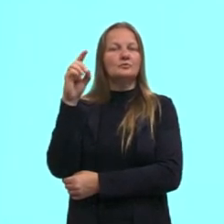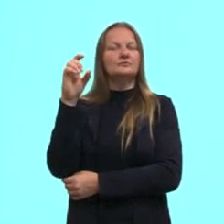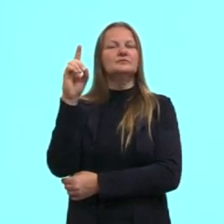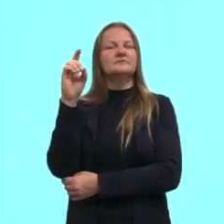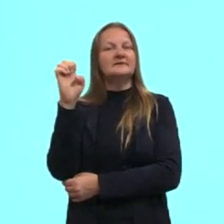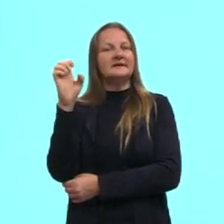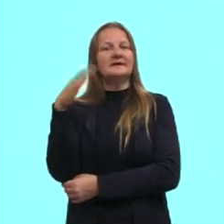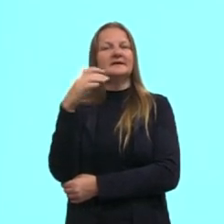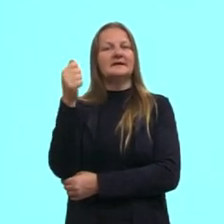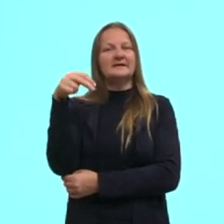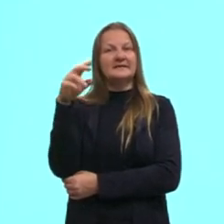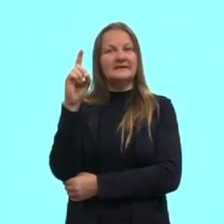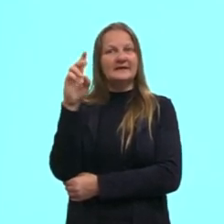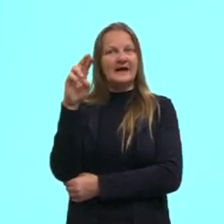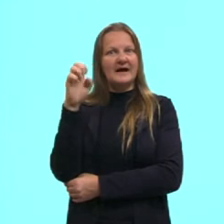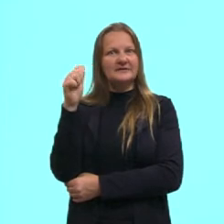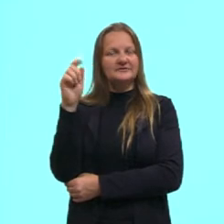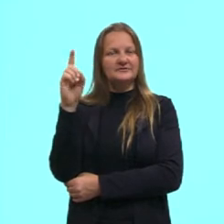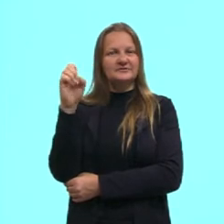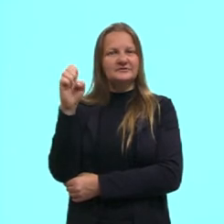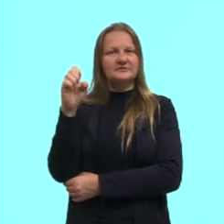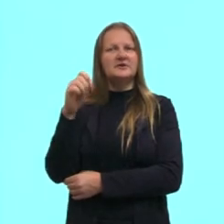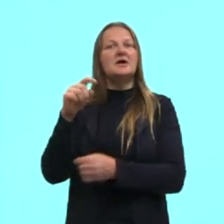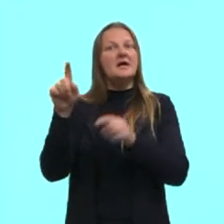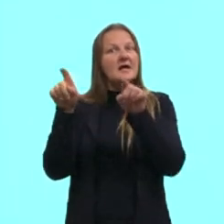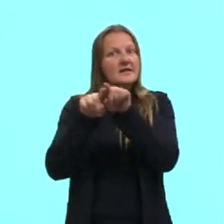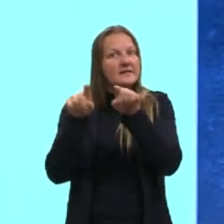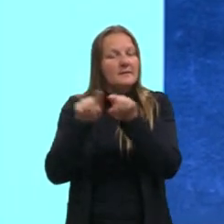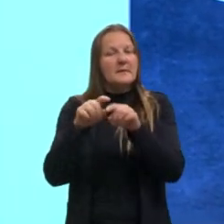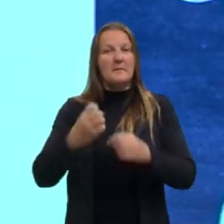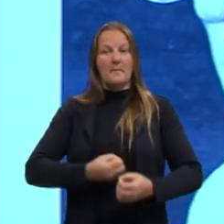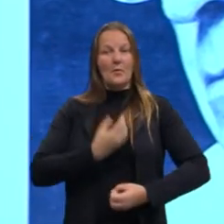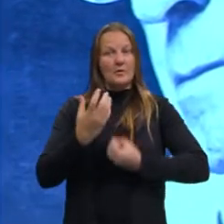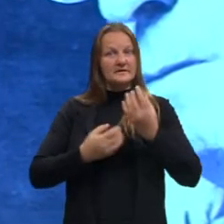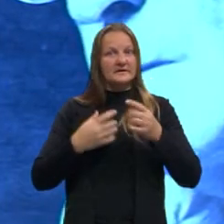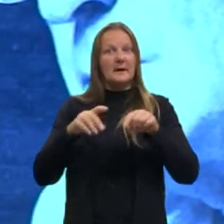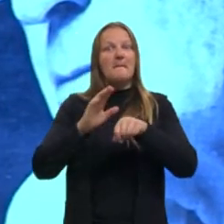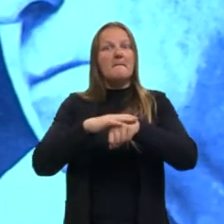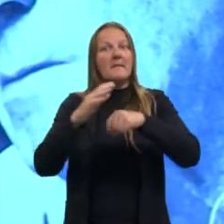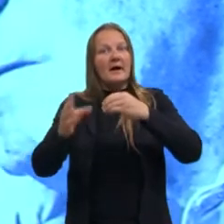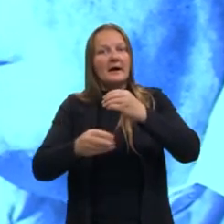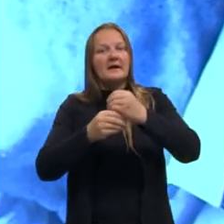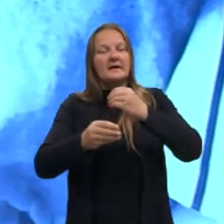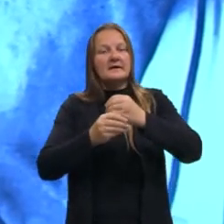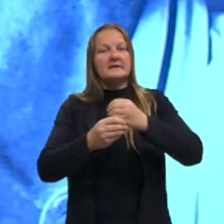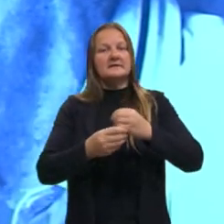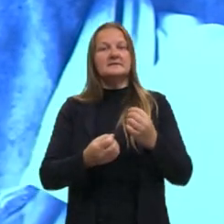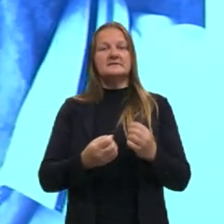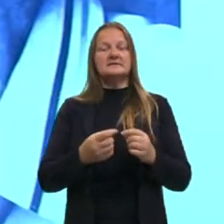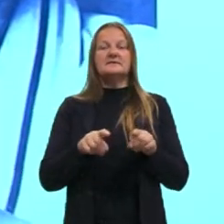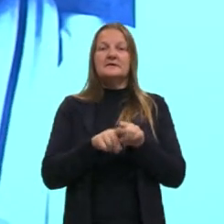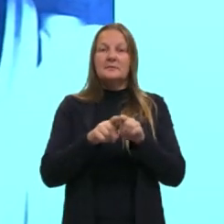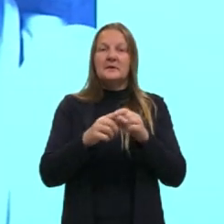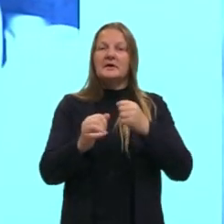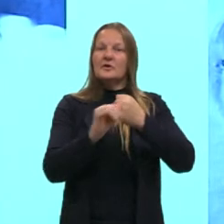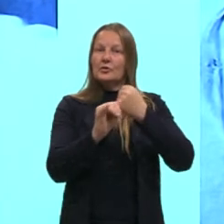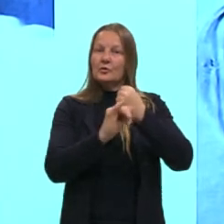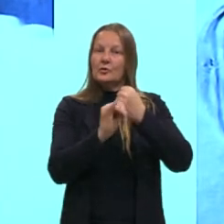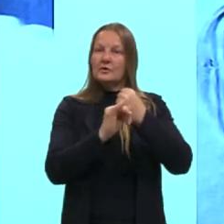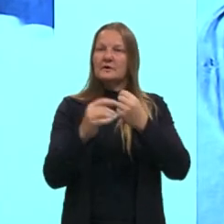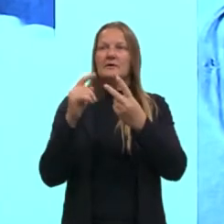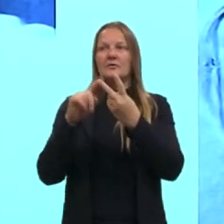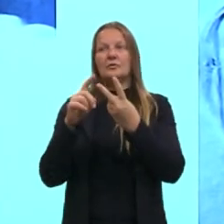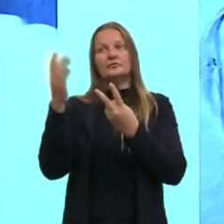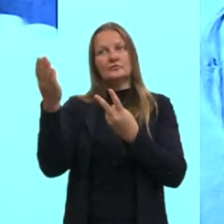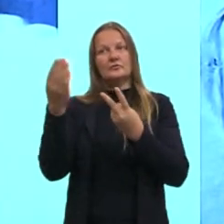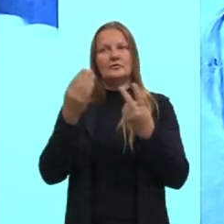escreveu crônicas jornalísticas. E aqui no cantinho, Vinícius de Moraes, que para mim também é um dos